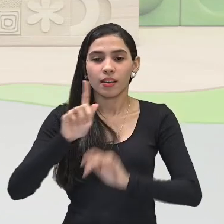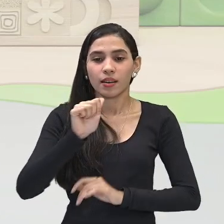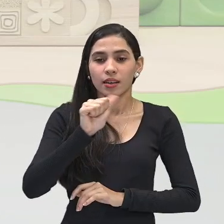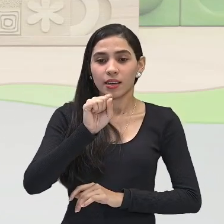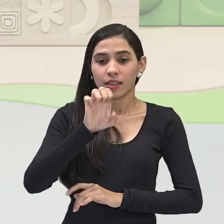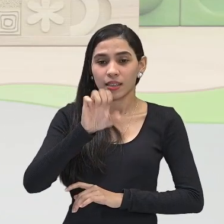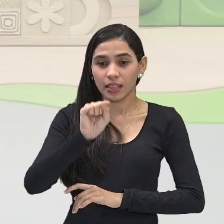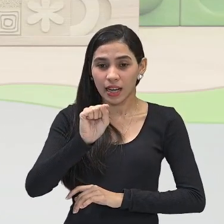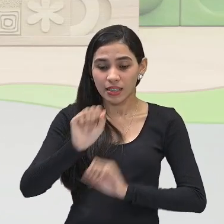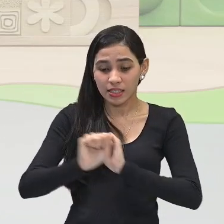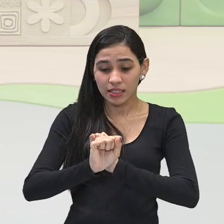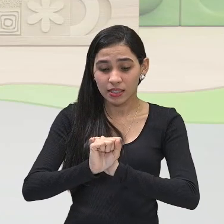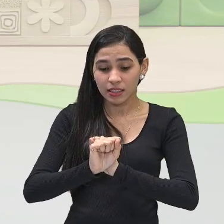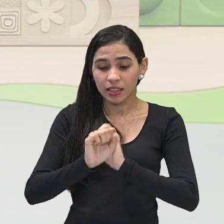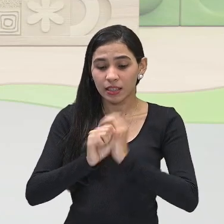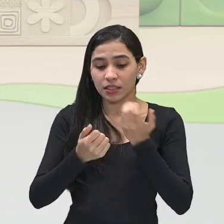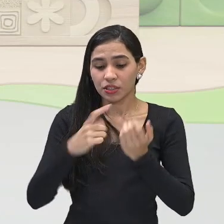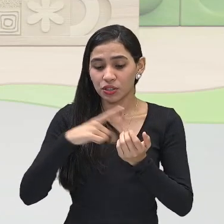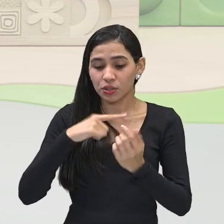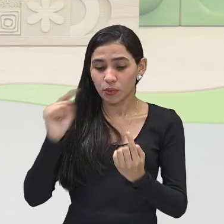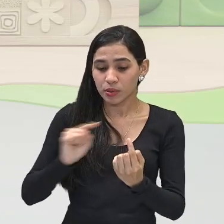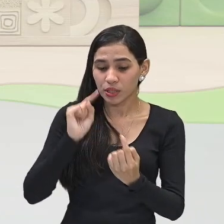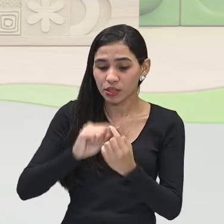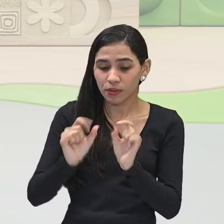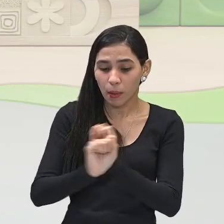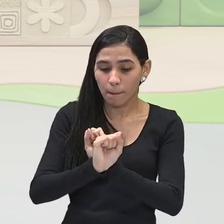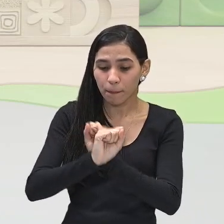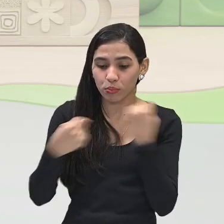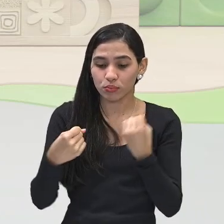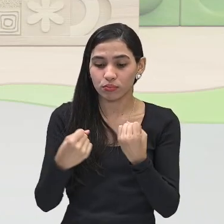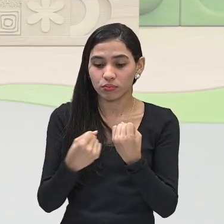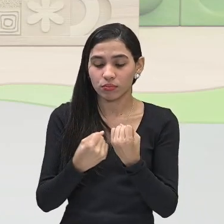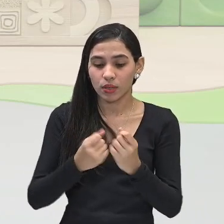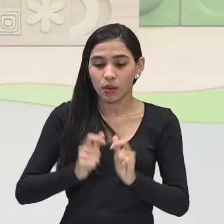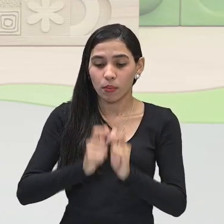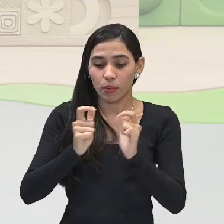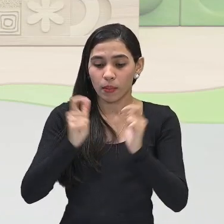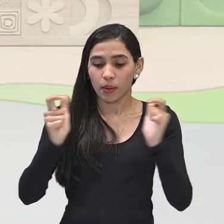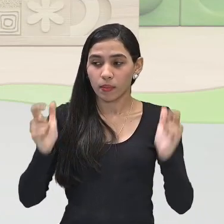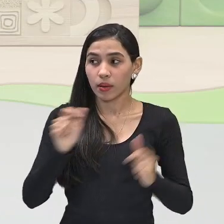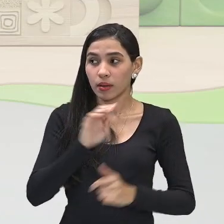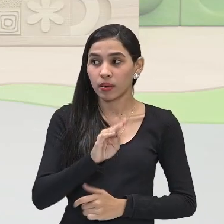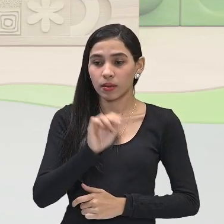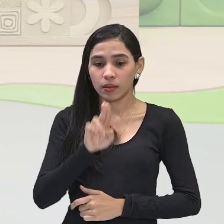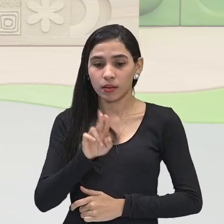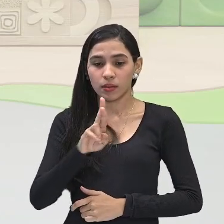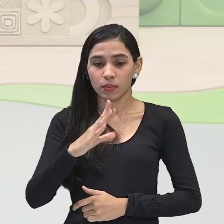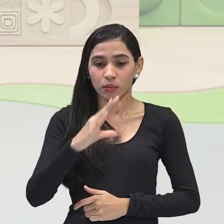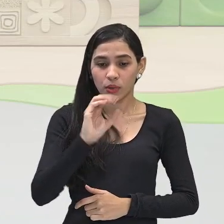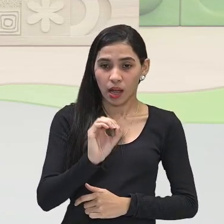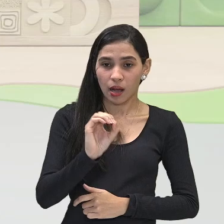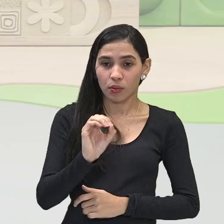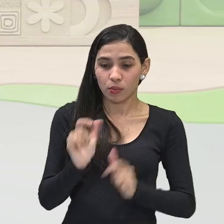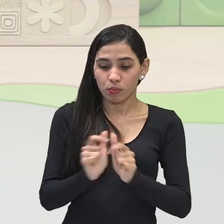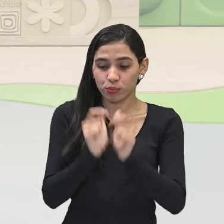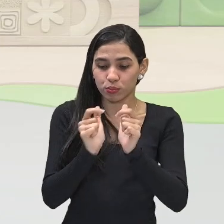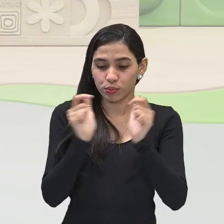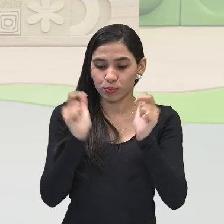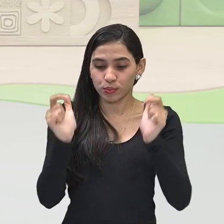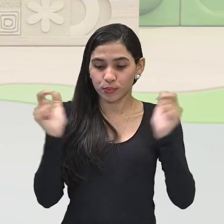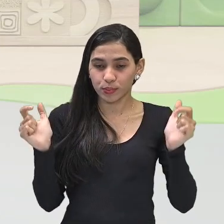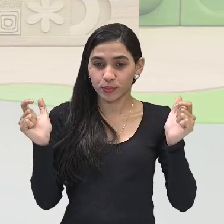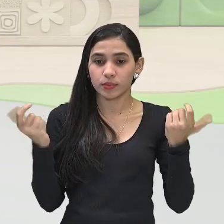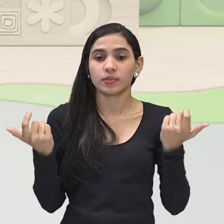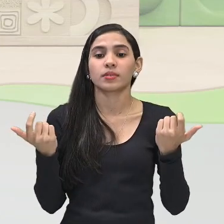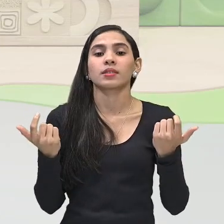quebravam, no caso, faziam com que aumentasse esse buraco da camada de ozônio, né, e assim, eles, então,